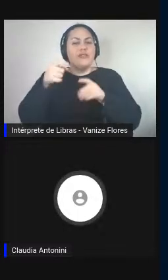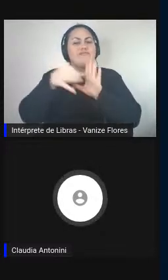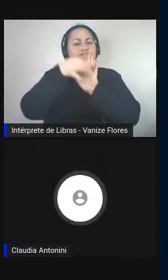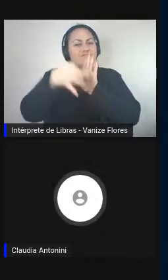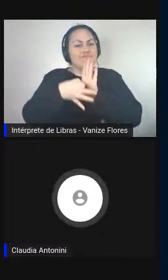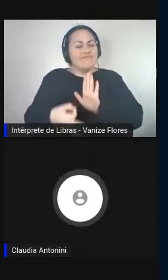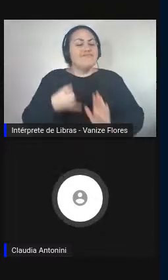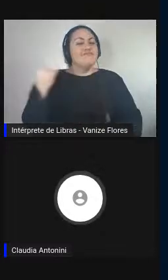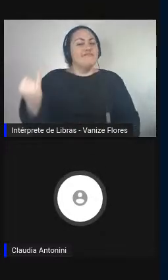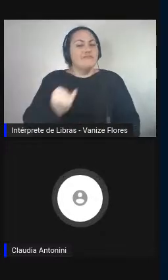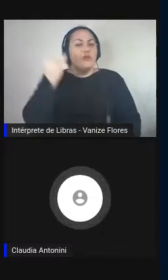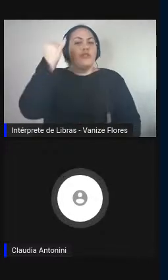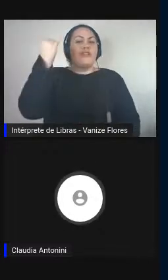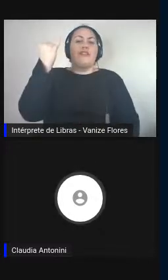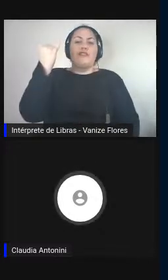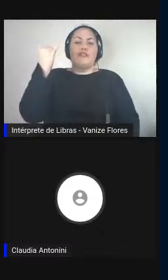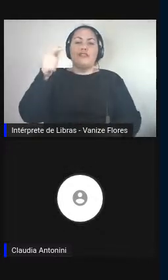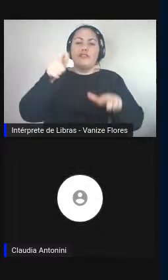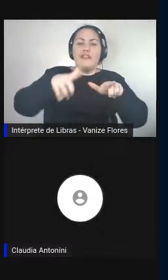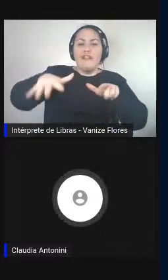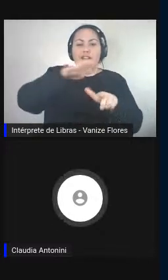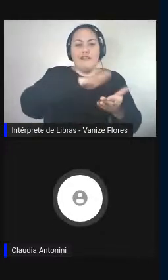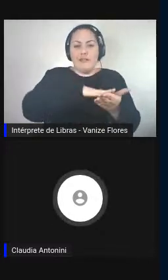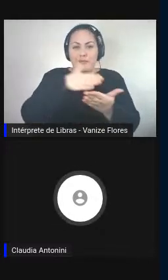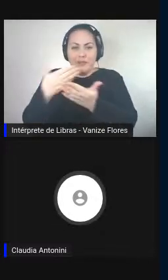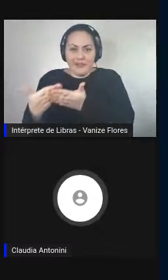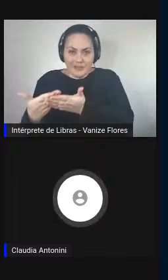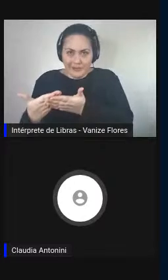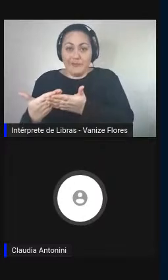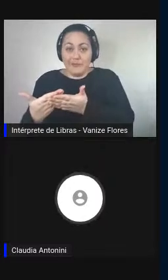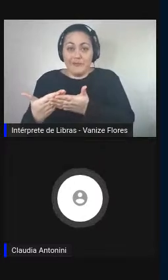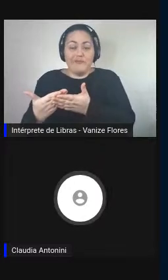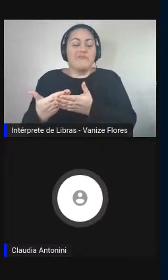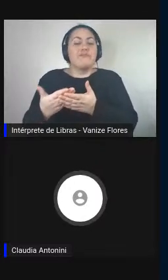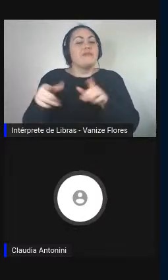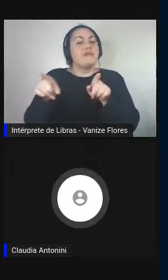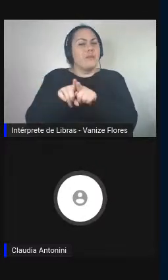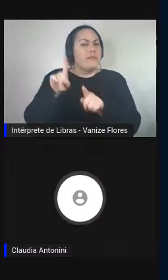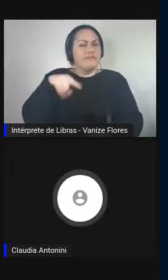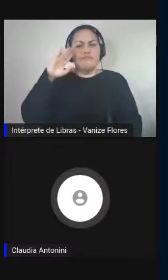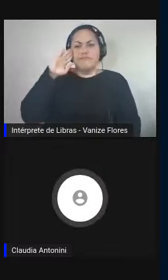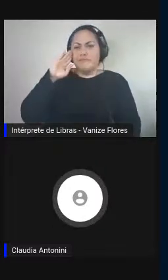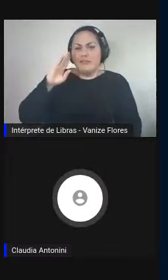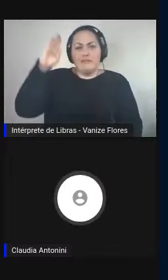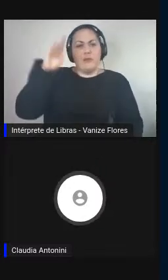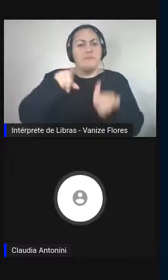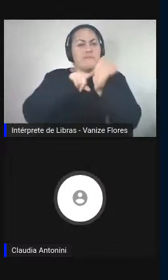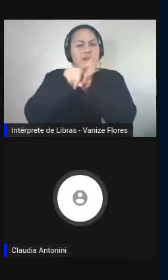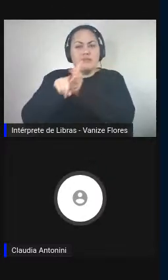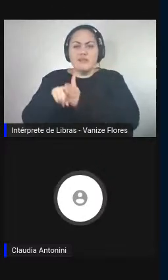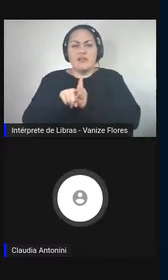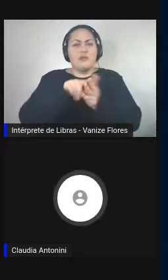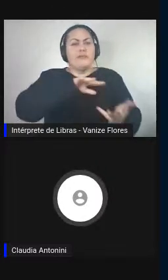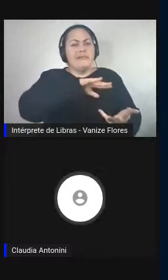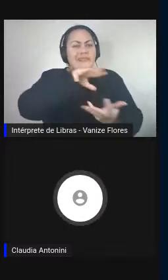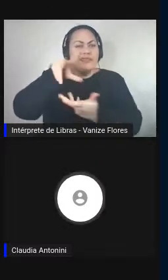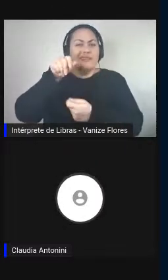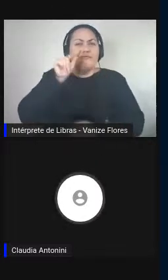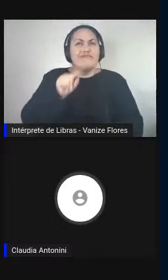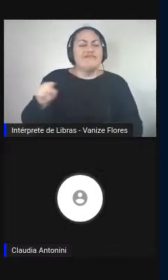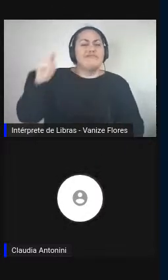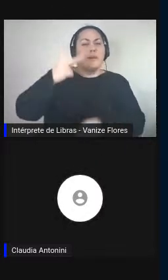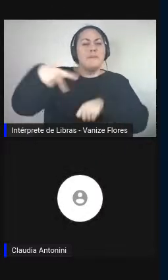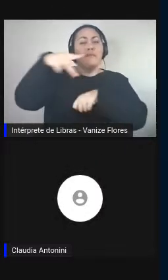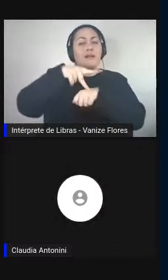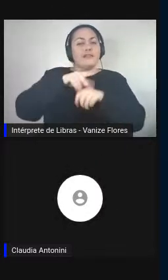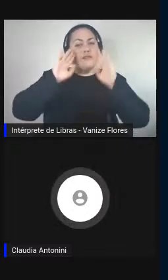para o mundo da interpretação e não só, e é um dos principais pesquisadores a nível internacional a se ocupar deste